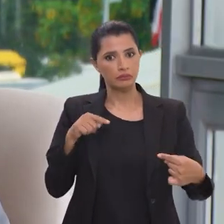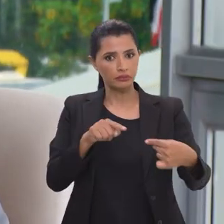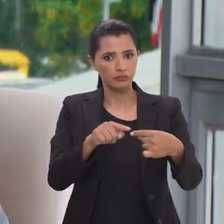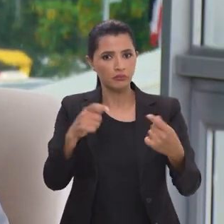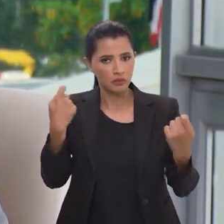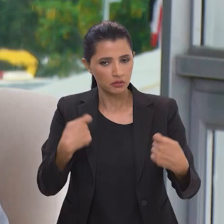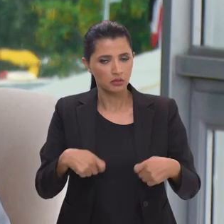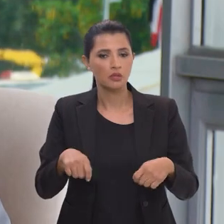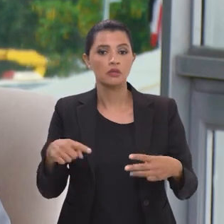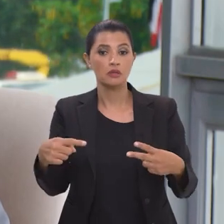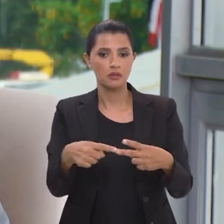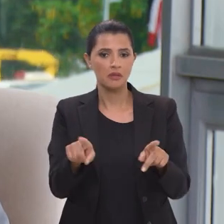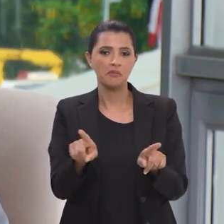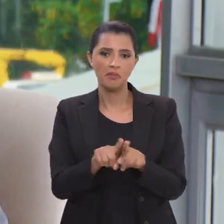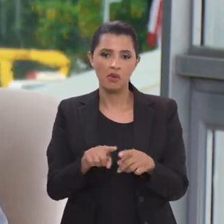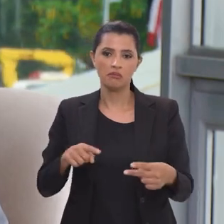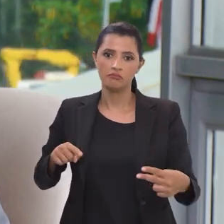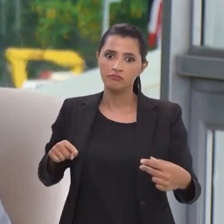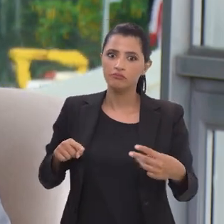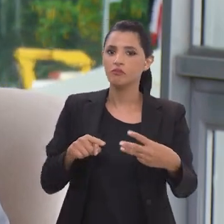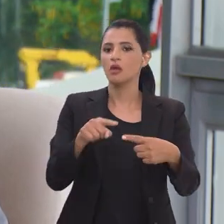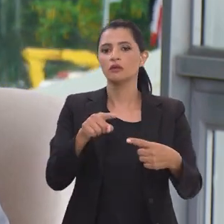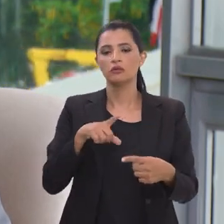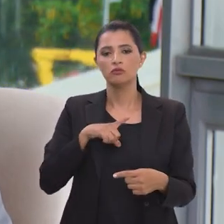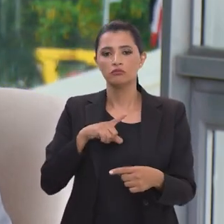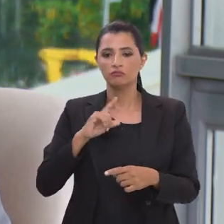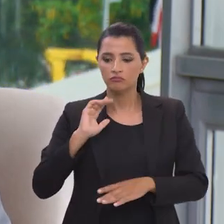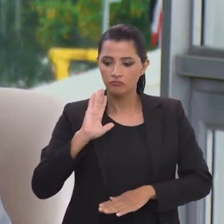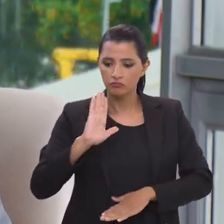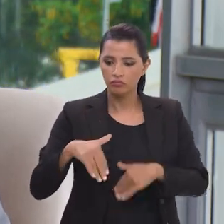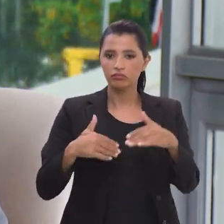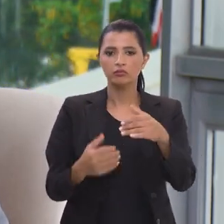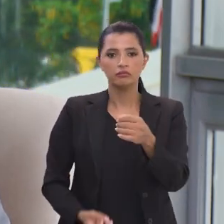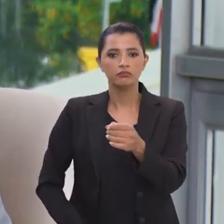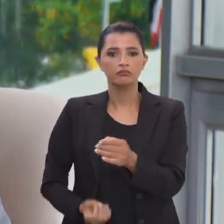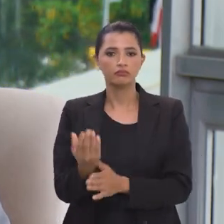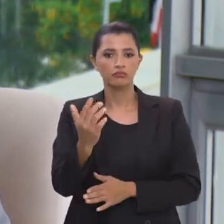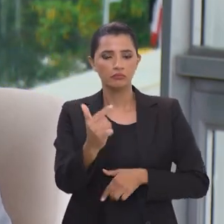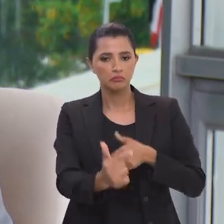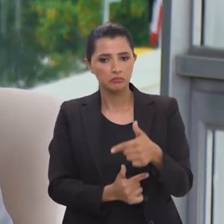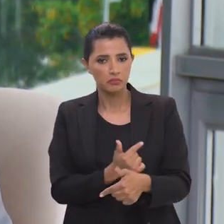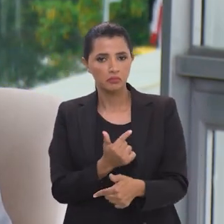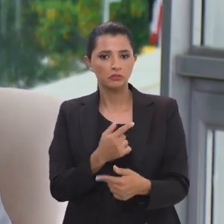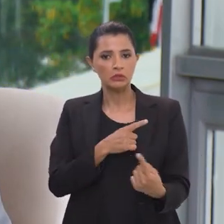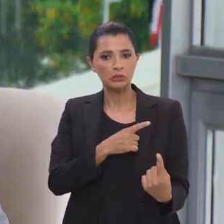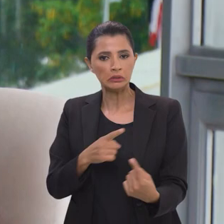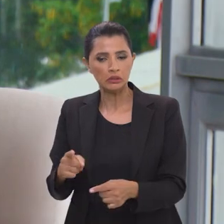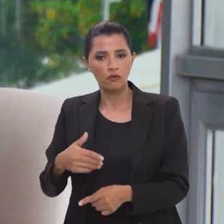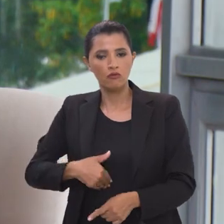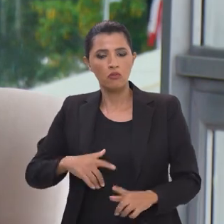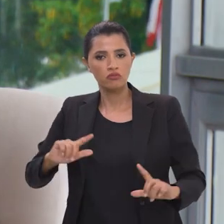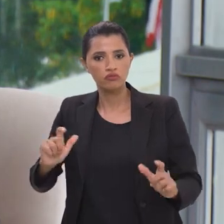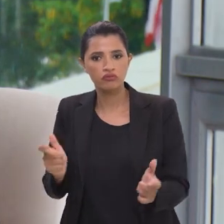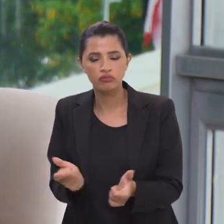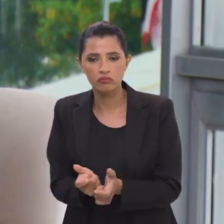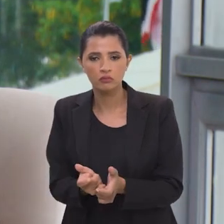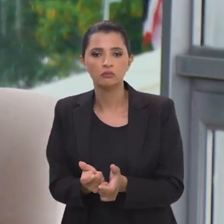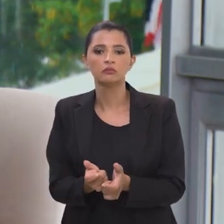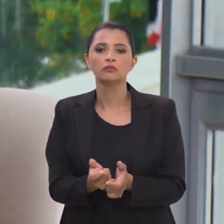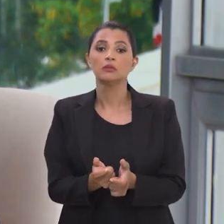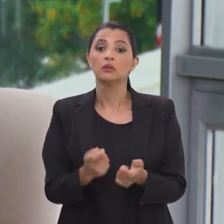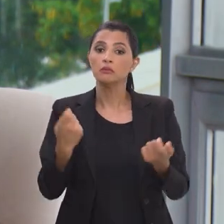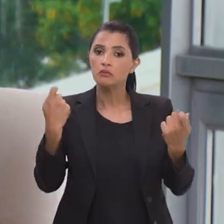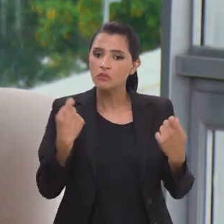ter metas de crescimento, metas de geração de emprego, metas de combate à fome. O país tem que